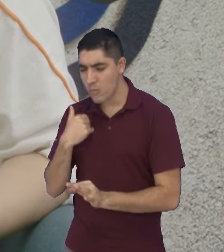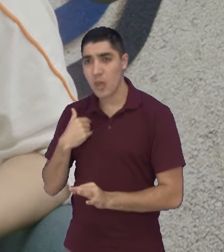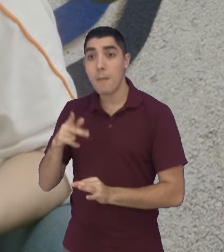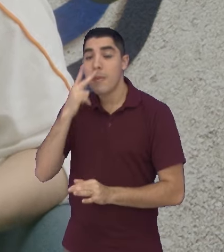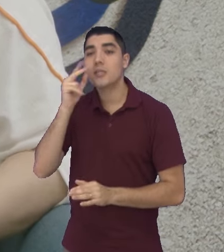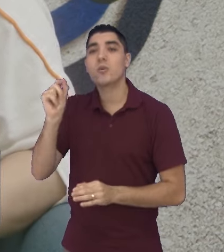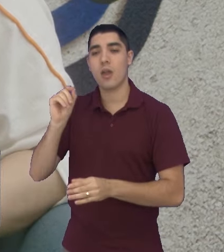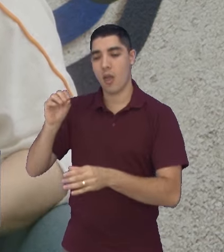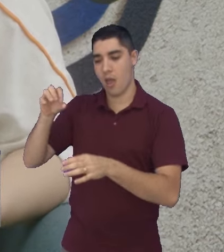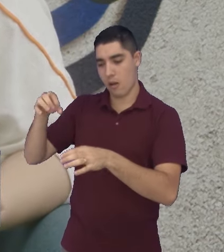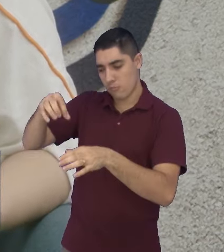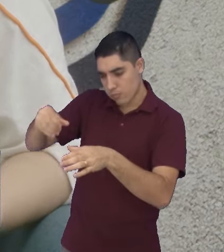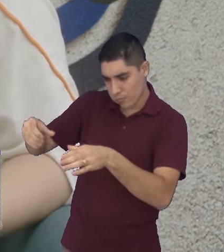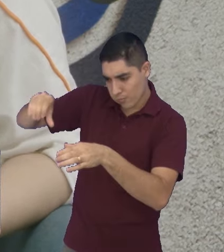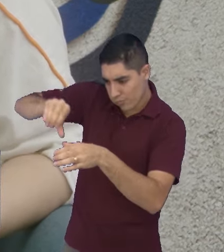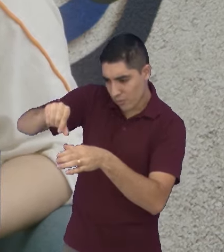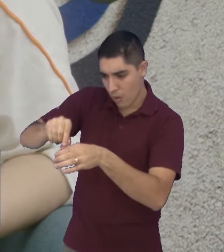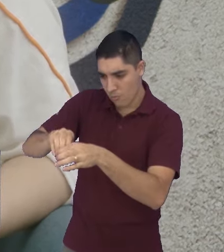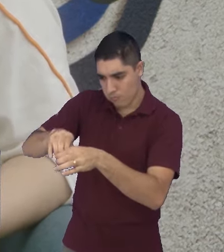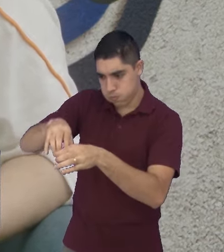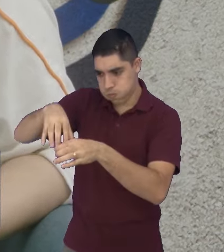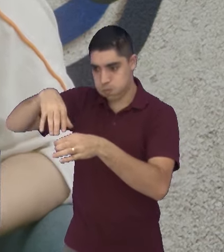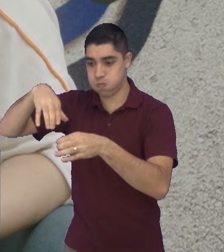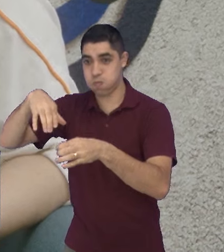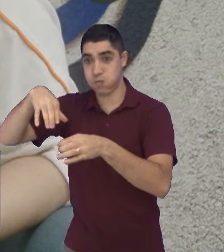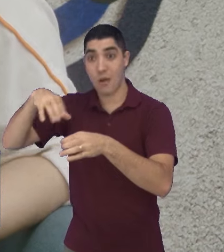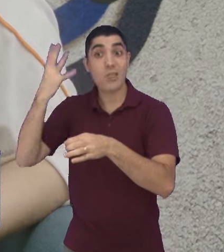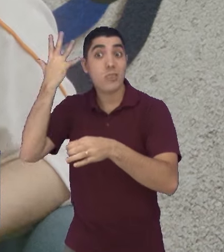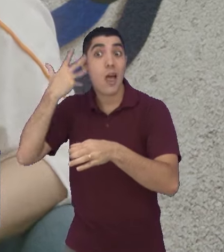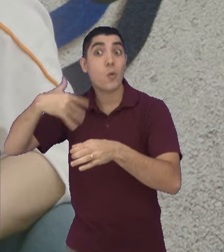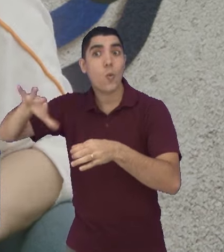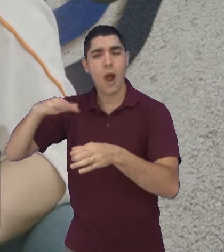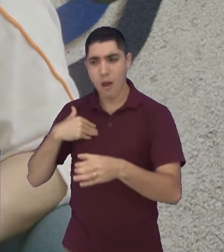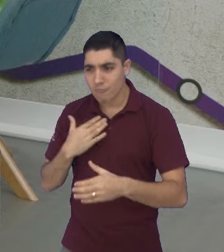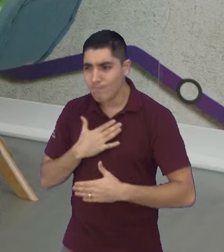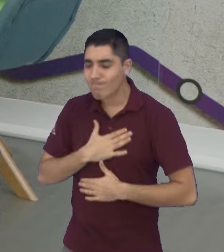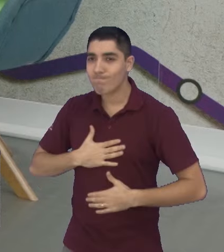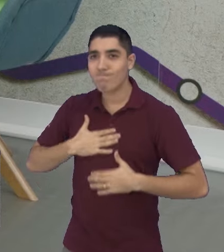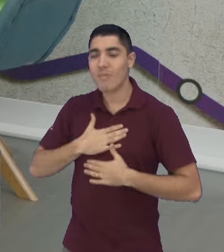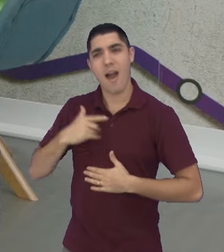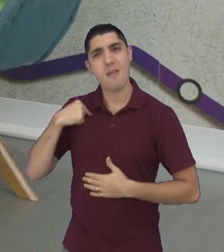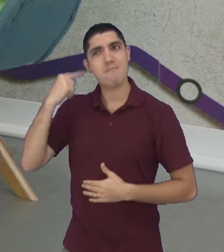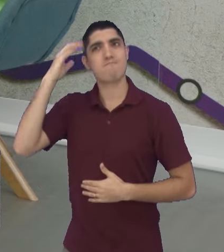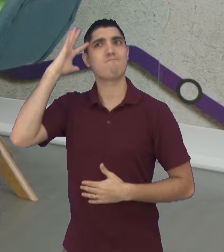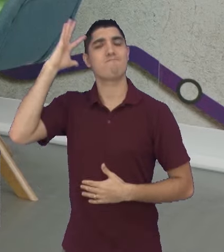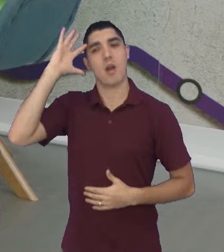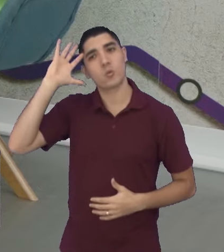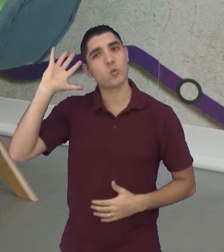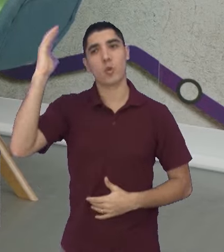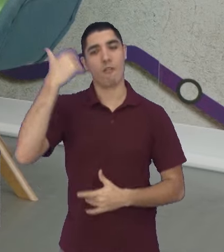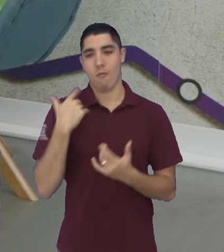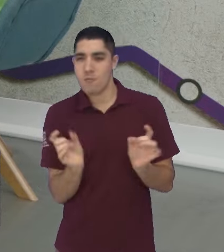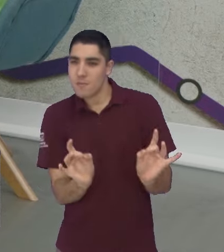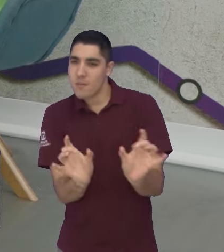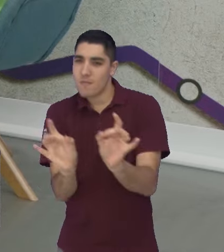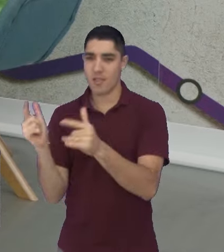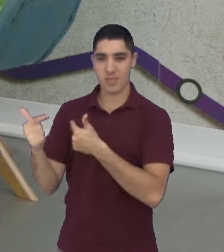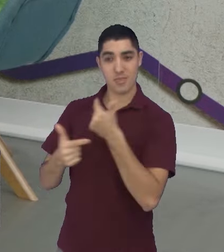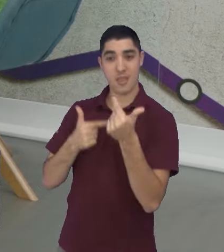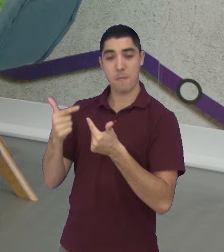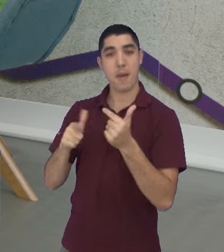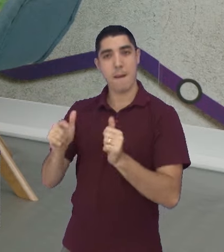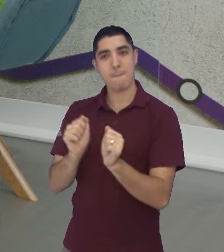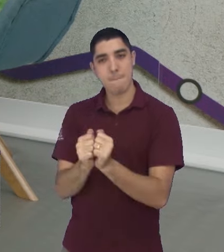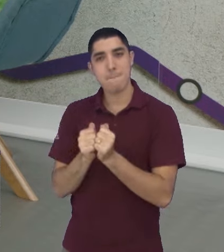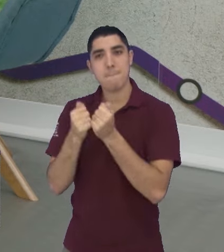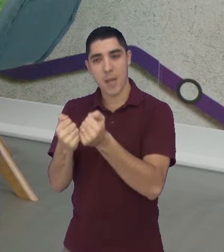a isso, né, acabei sendo a, fazendo o empreendedorismo, né? E começando a trabalhar e fazer os pães artesanais.